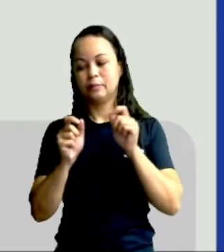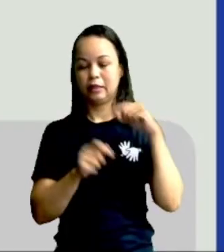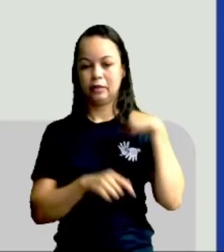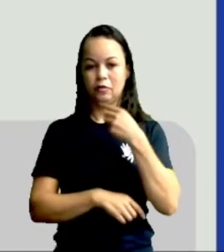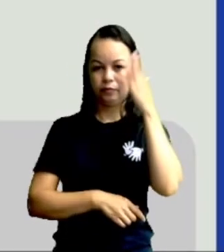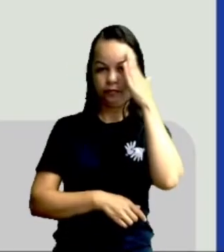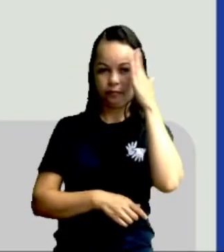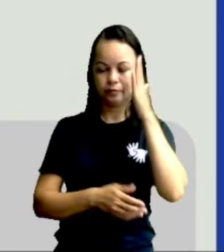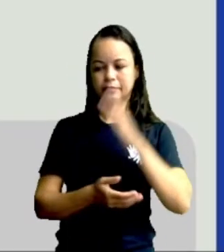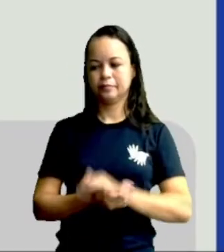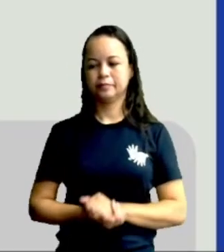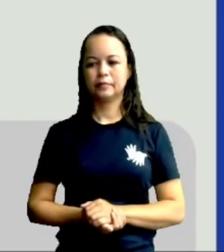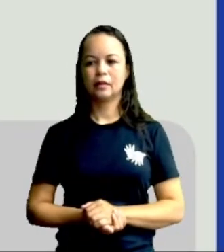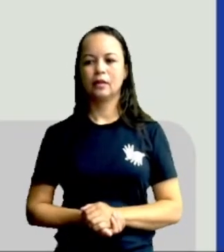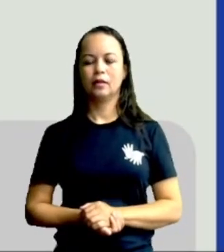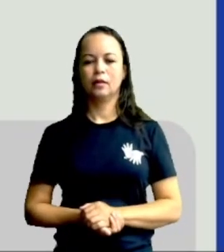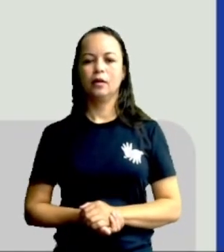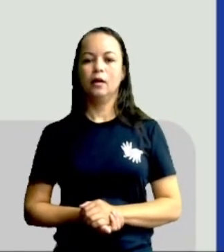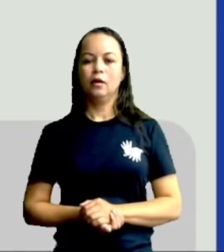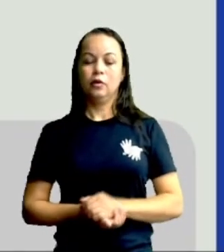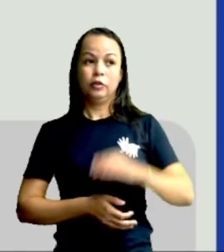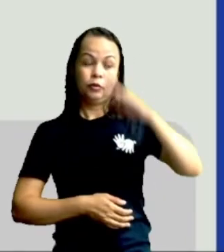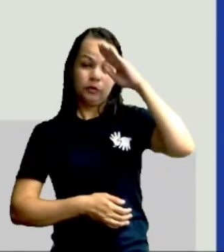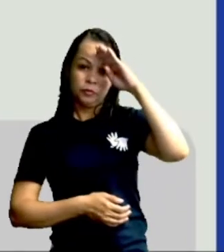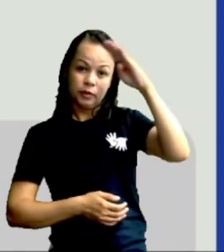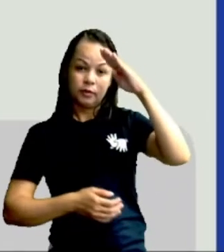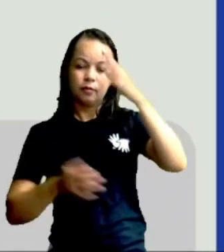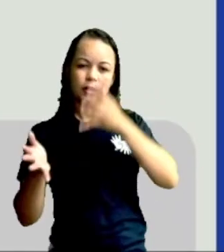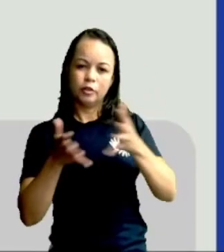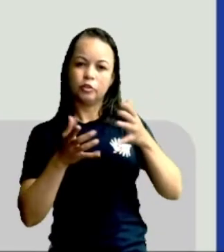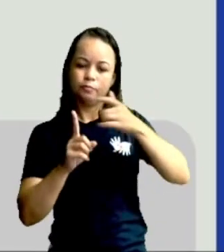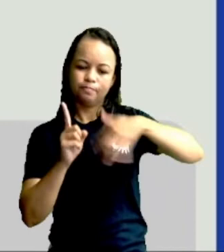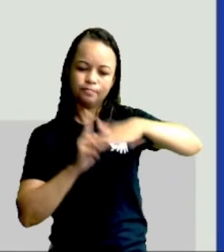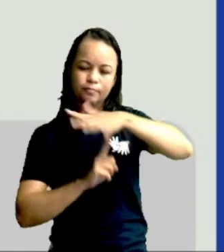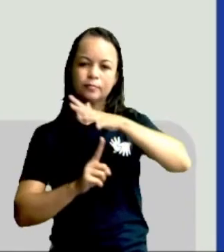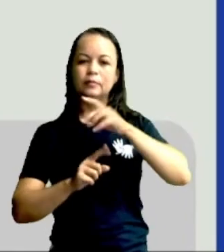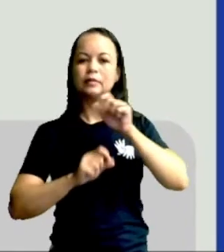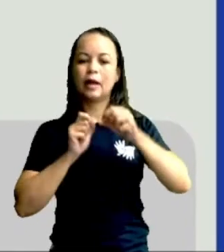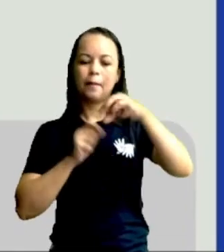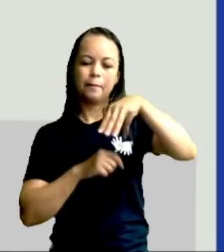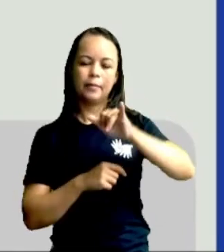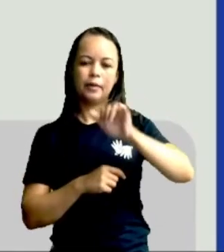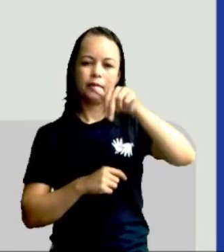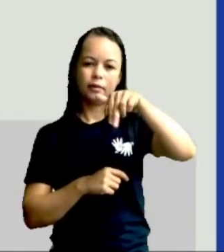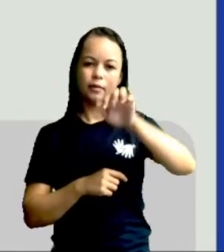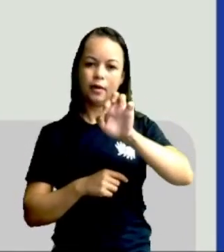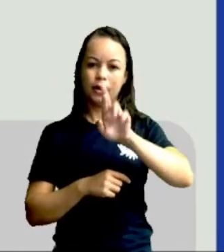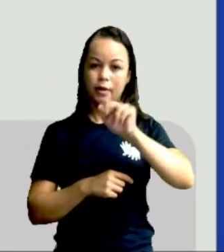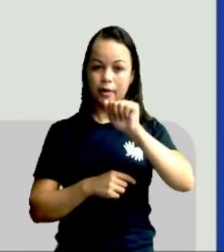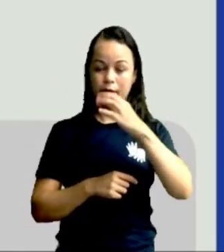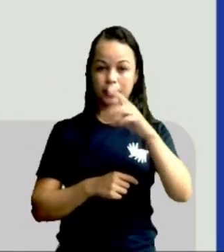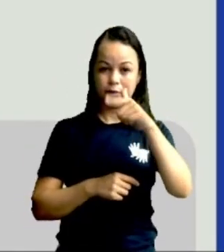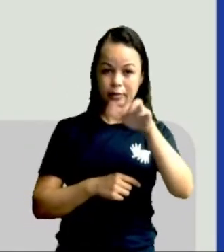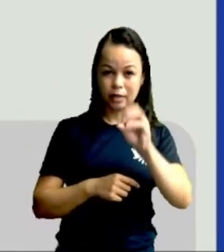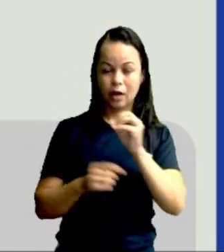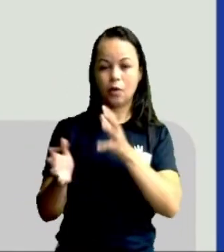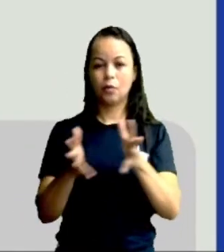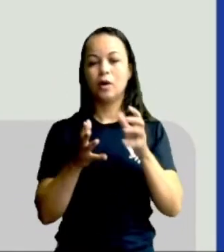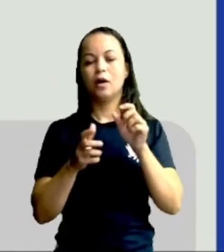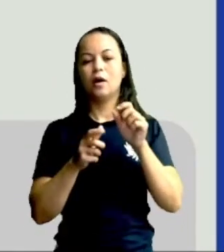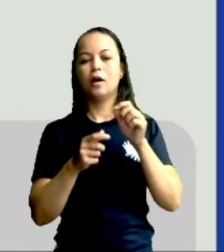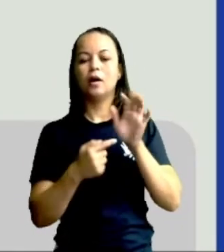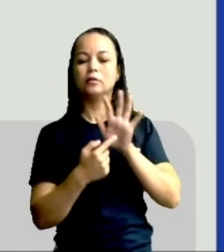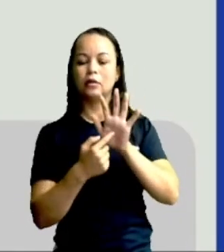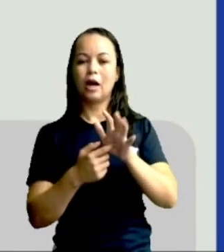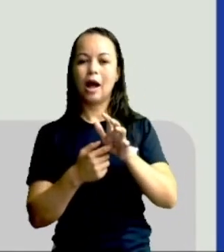por favor, produção. Então, os principais impactos ambientais da mineração são o aumento da tubidez e variação da